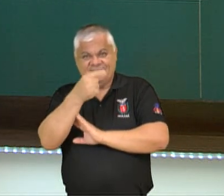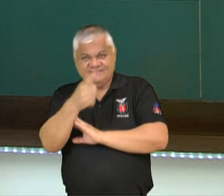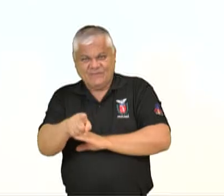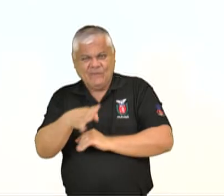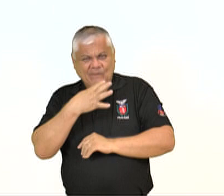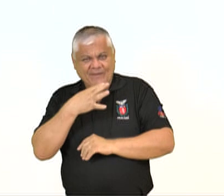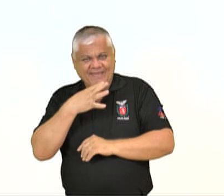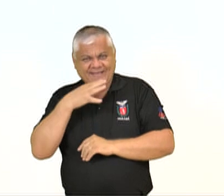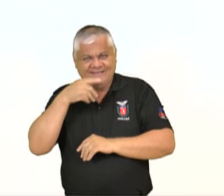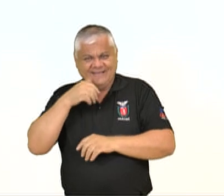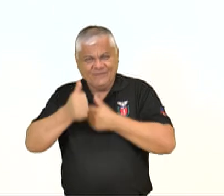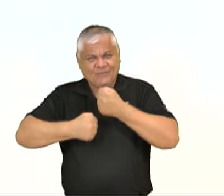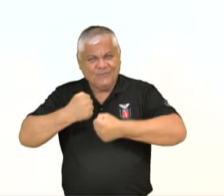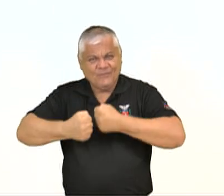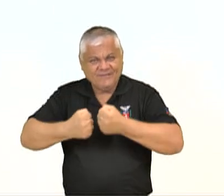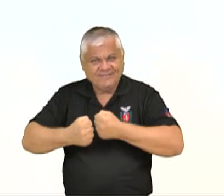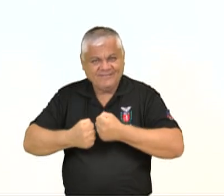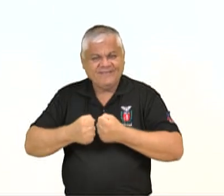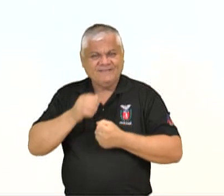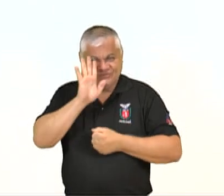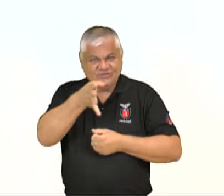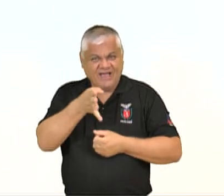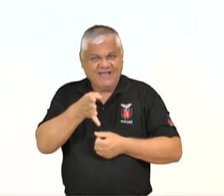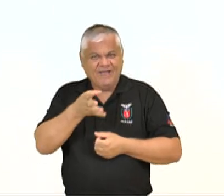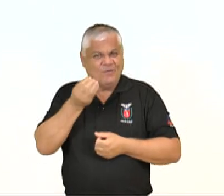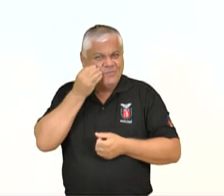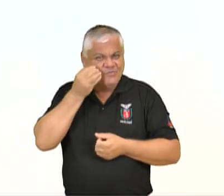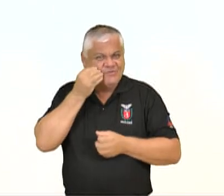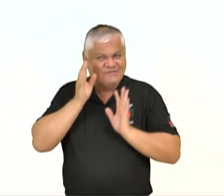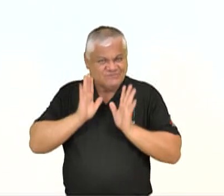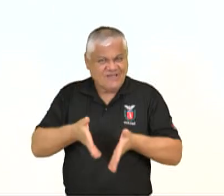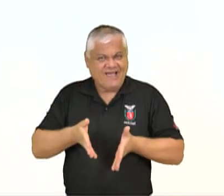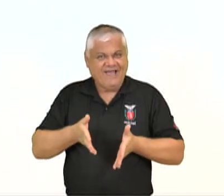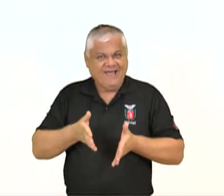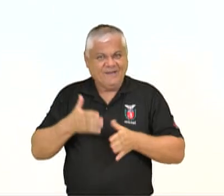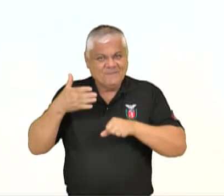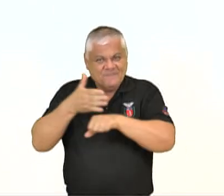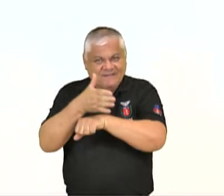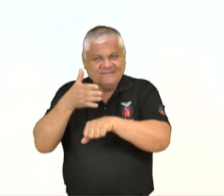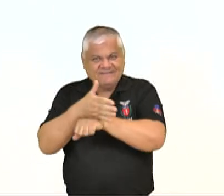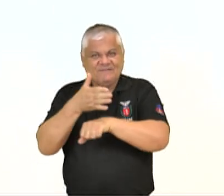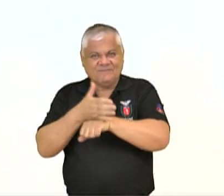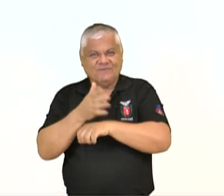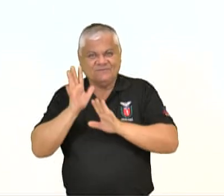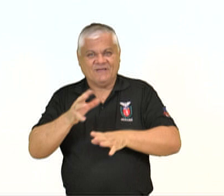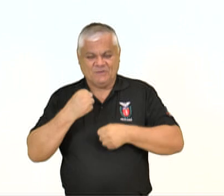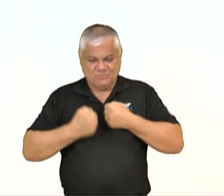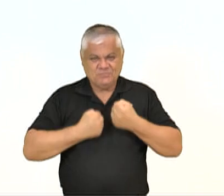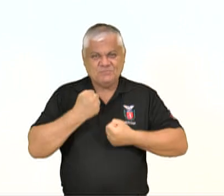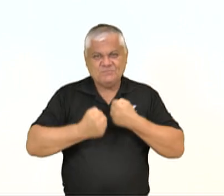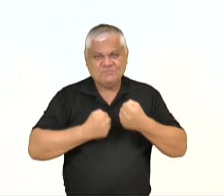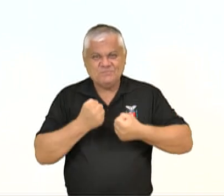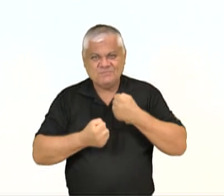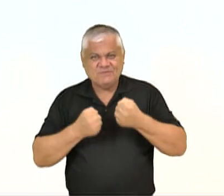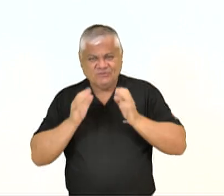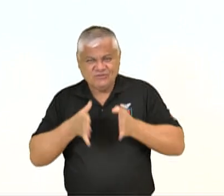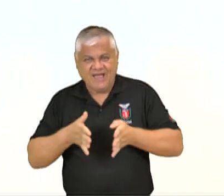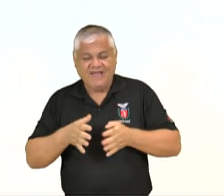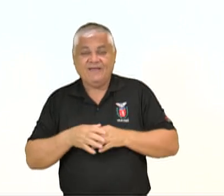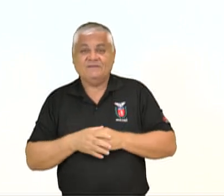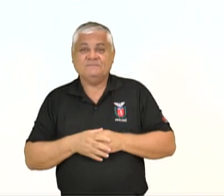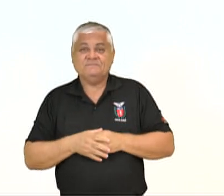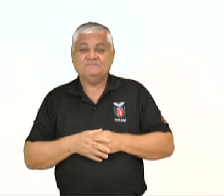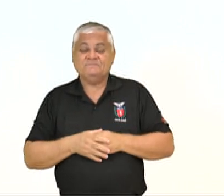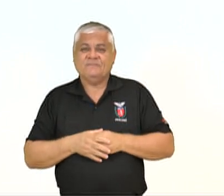atividade? Já teve a oportunidade de participar de alguma atividade parecida com isso?